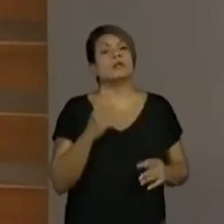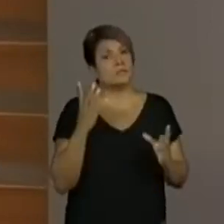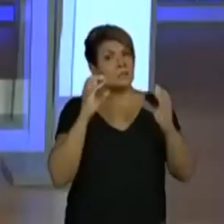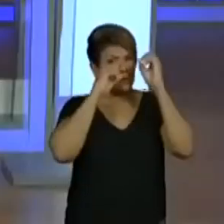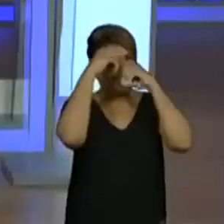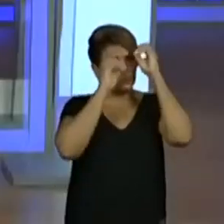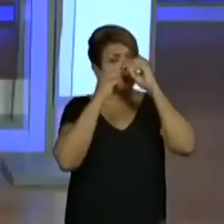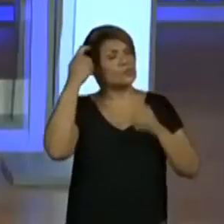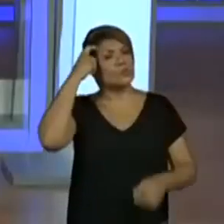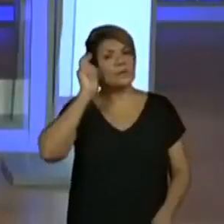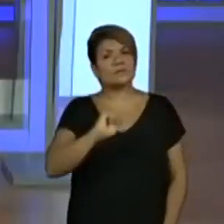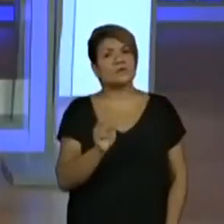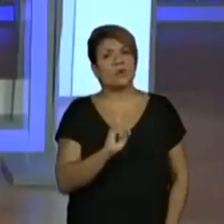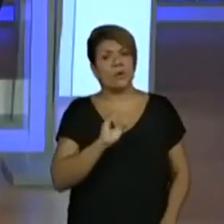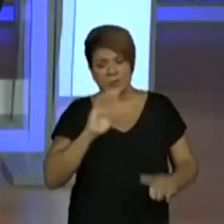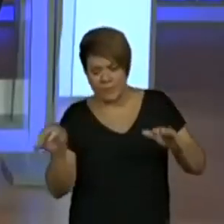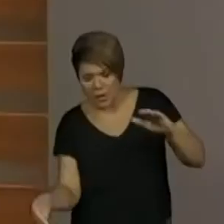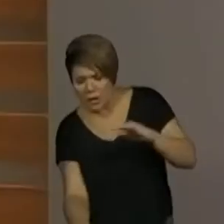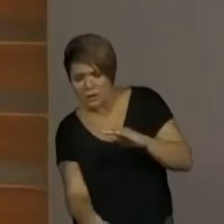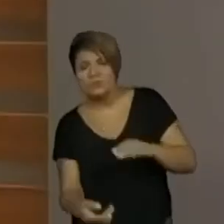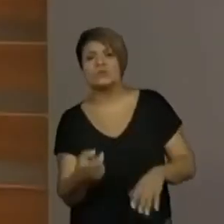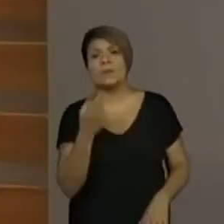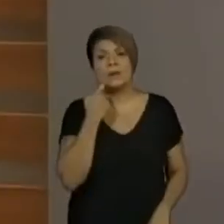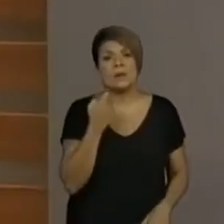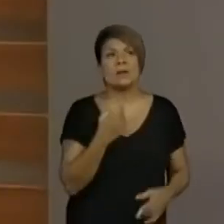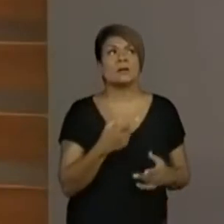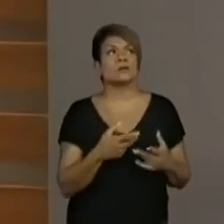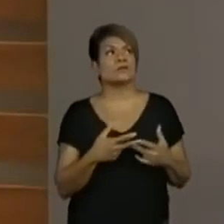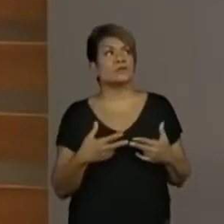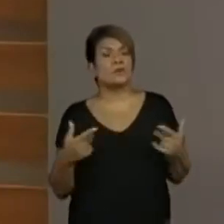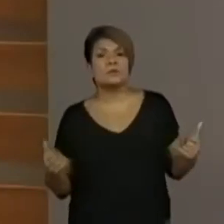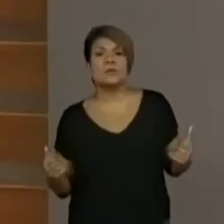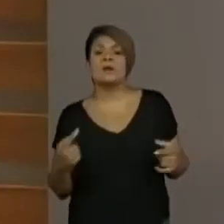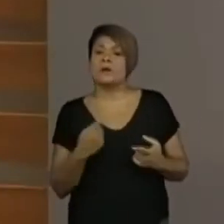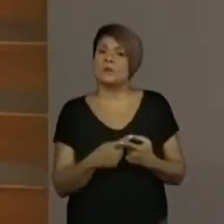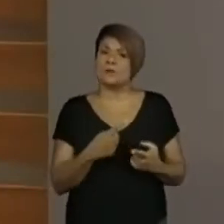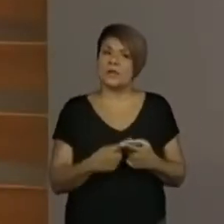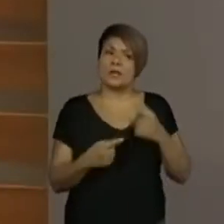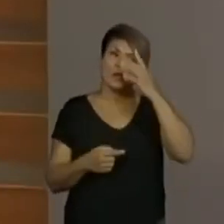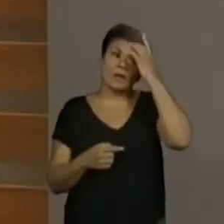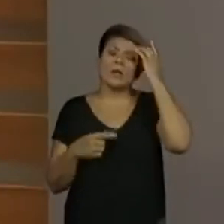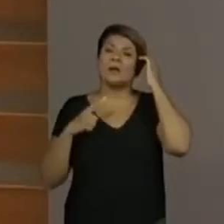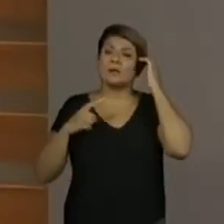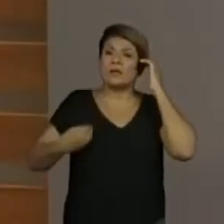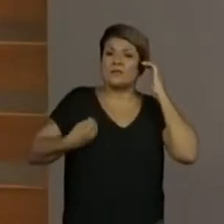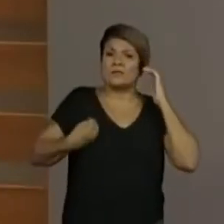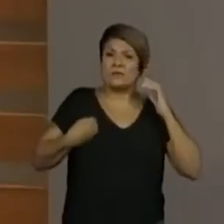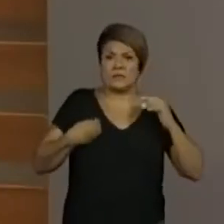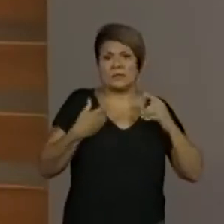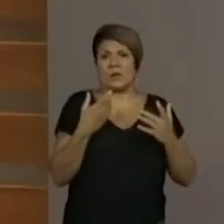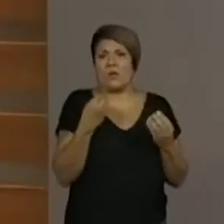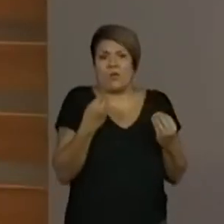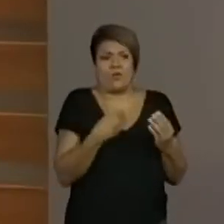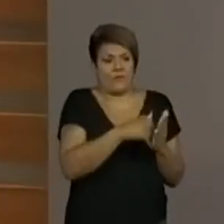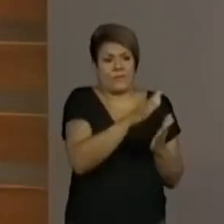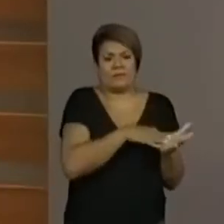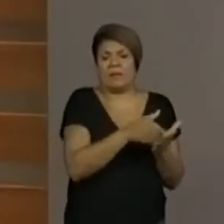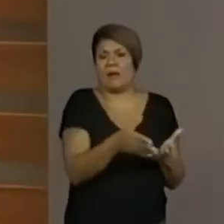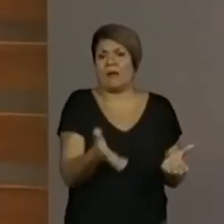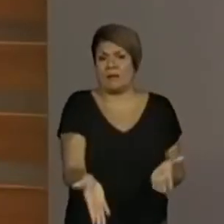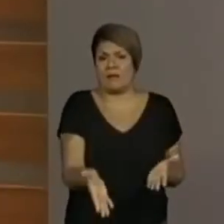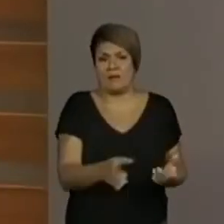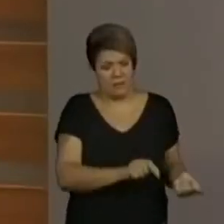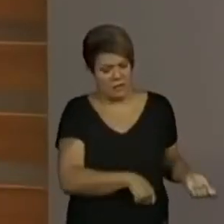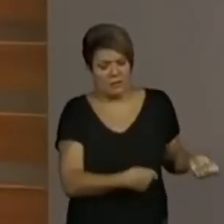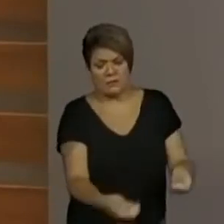Não, nem um pouco, professora. Porque quando a gente pensa tinta, onde tem água, onde tem vida, não tem como. Ali é um espaço